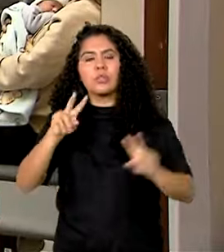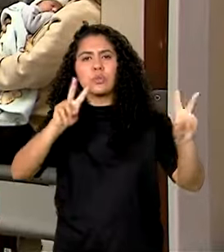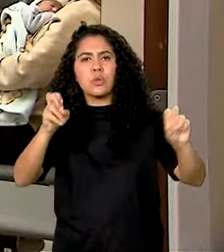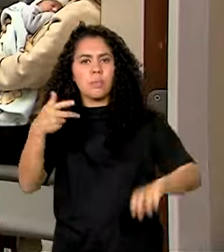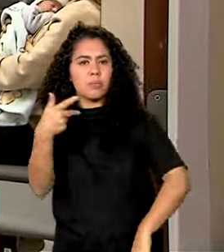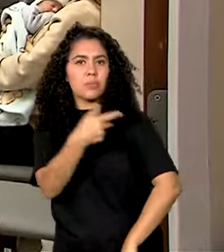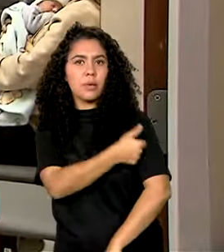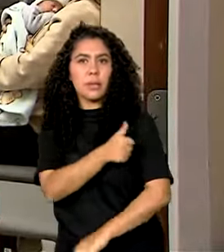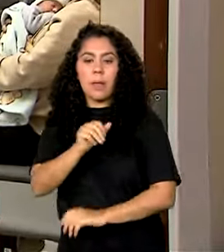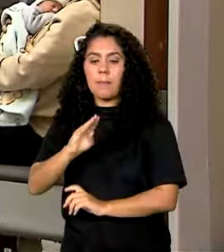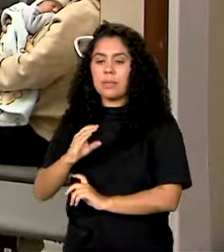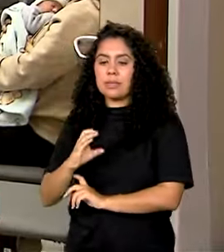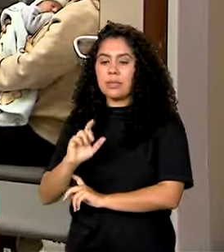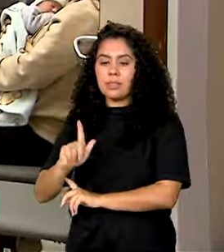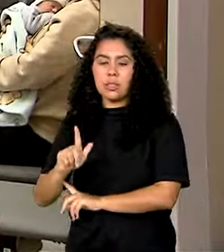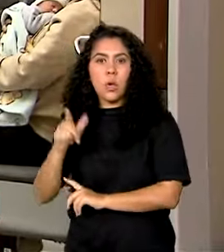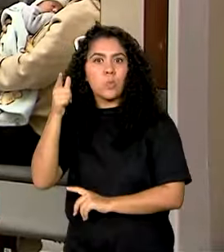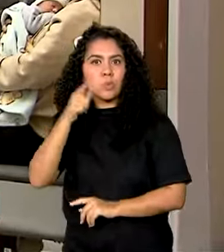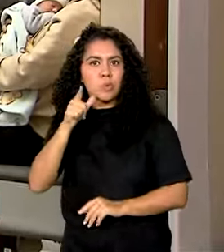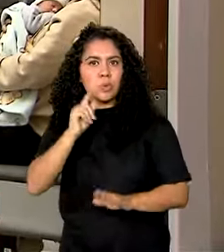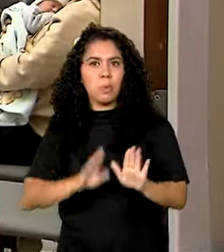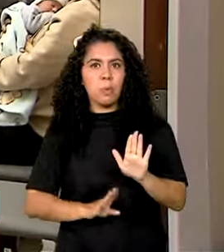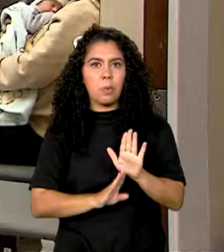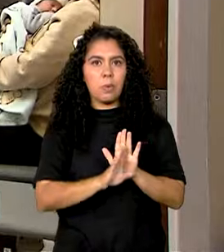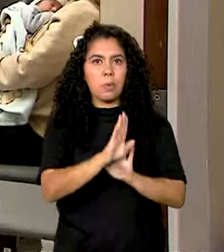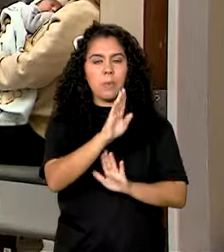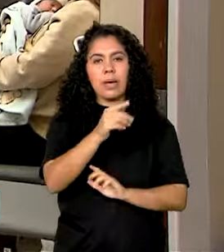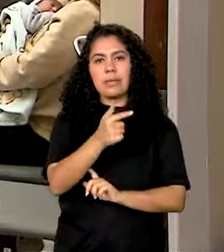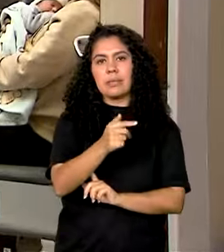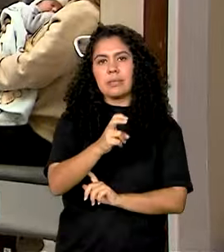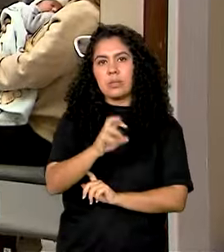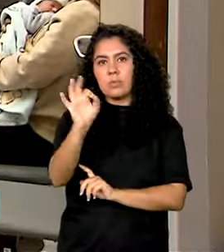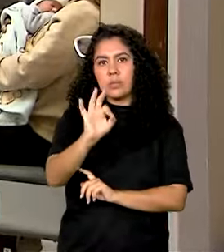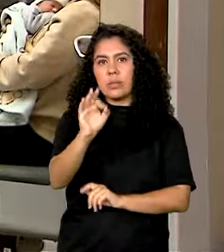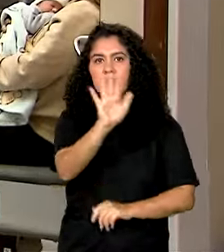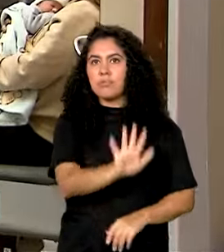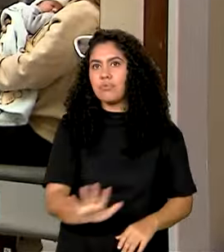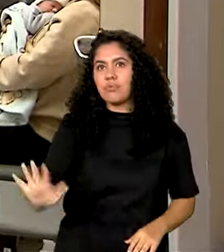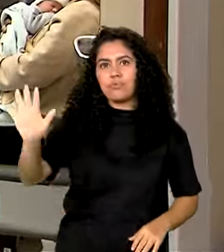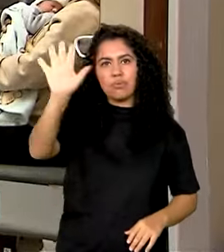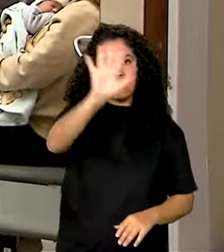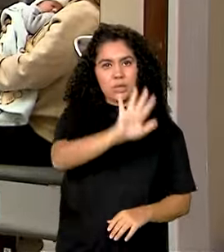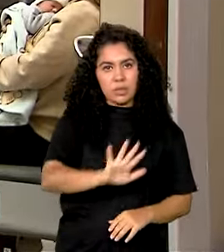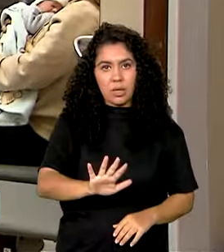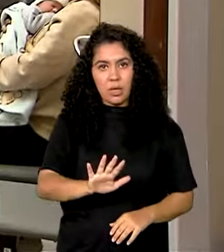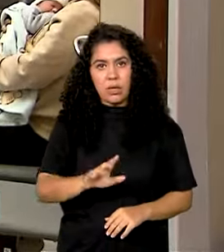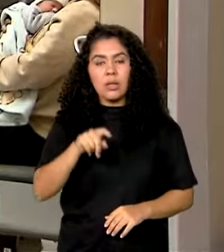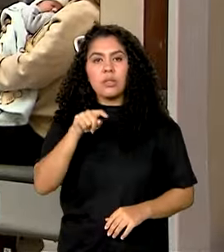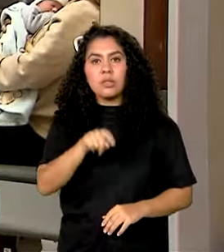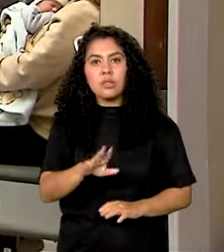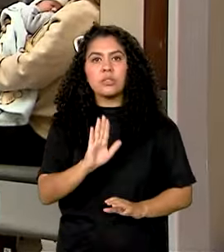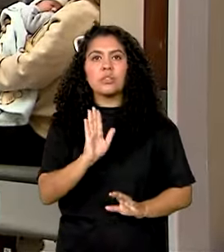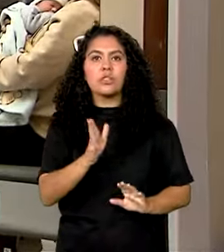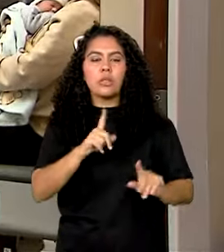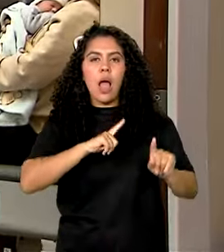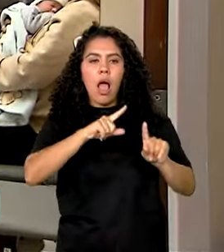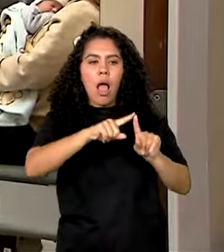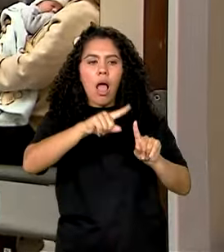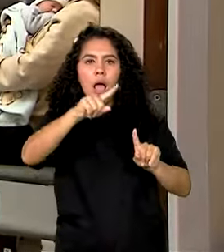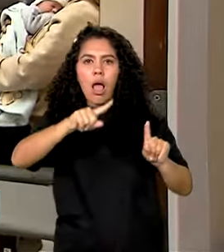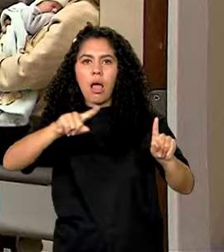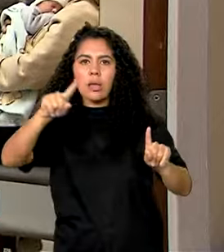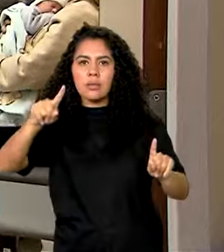BCG superou os 75% em todo o país. O número já se aproxima do índice total